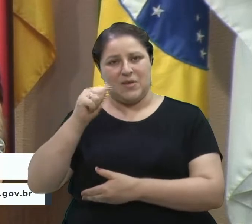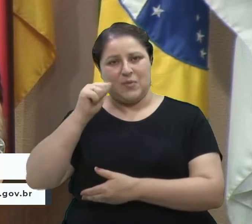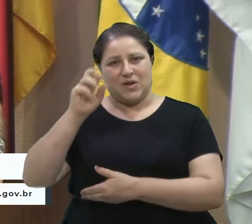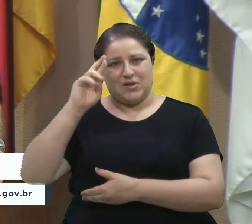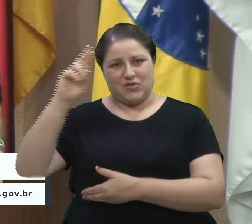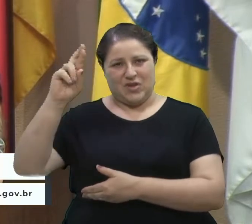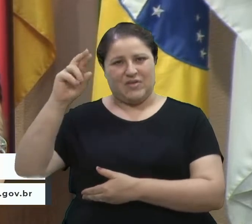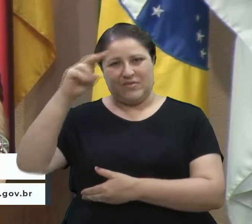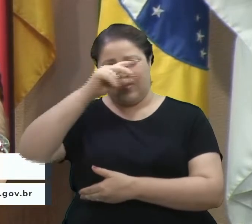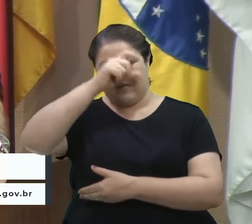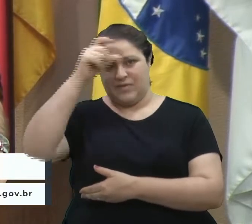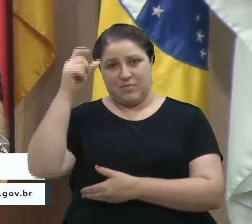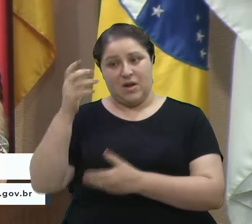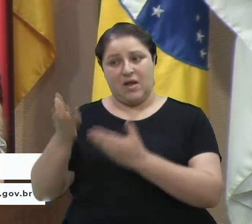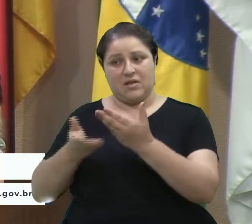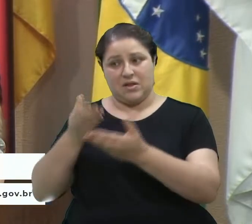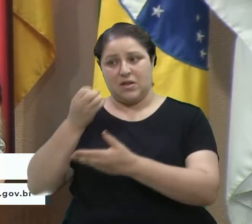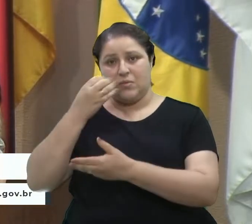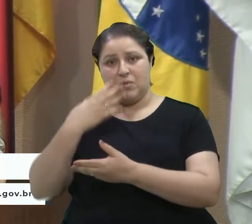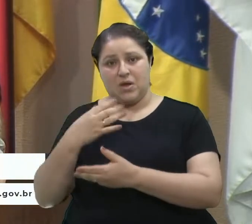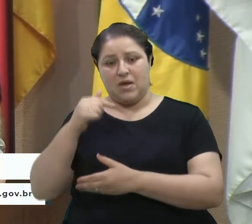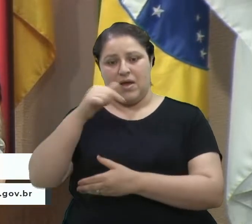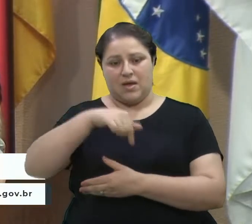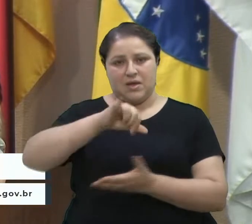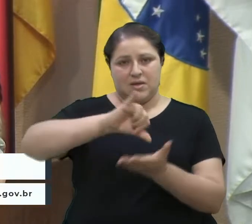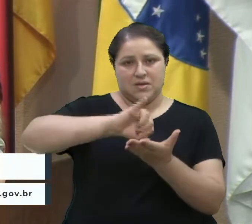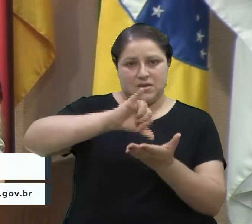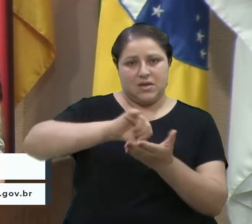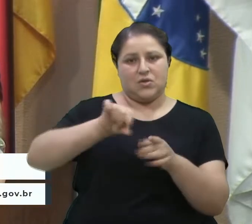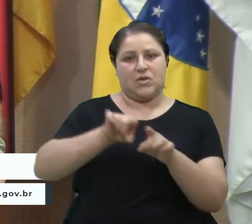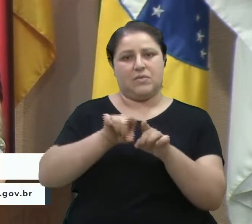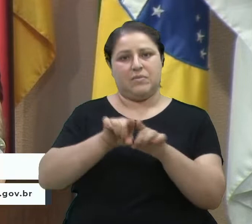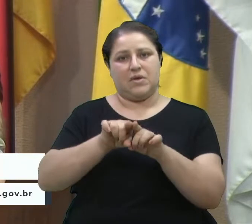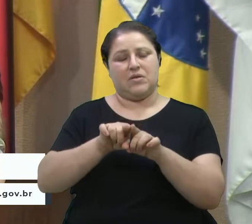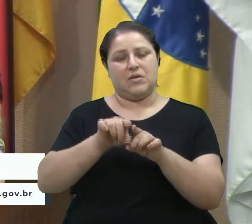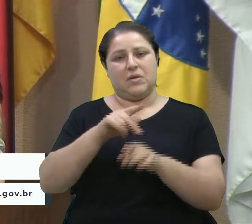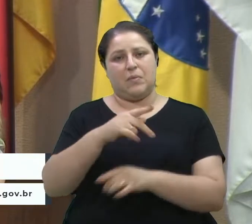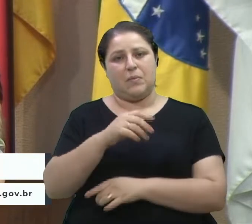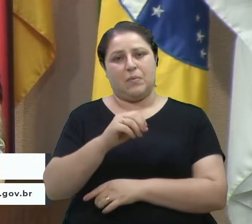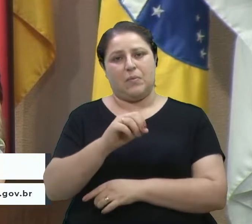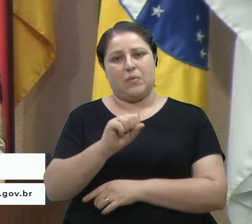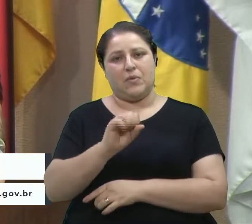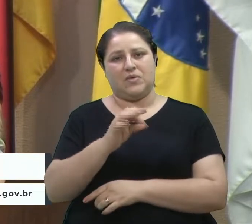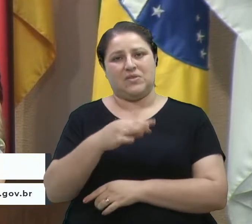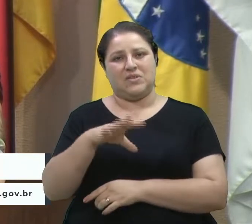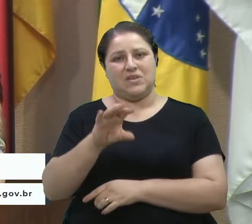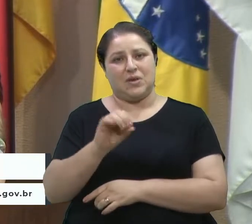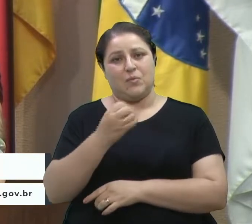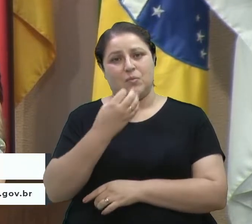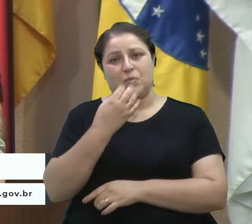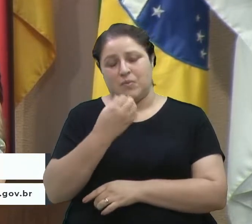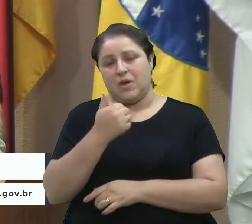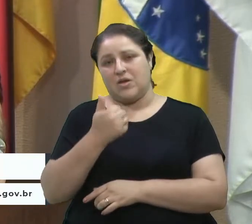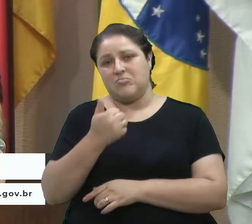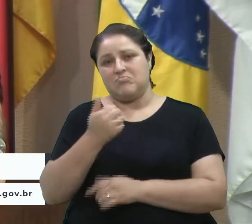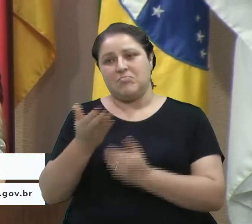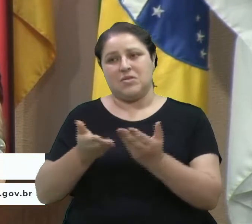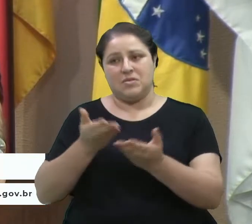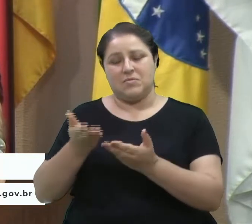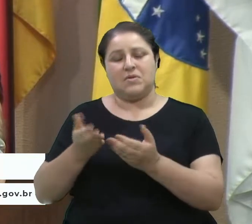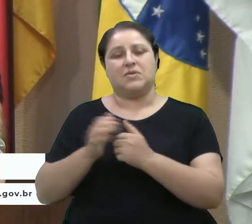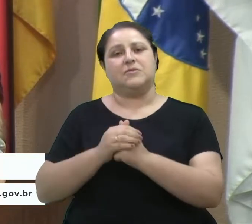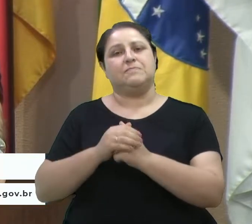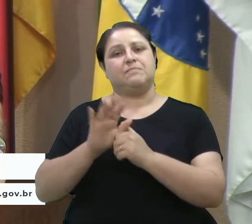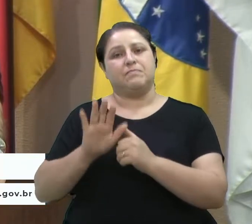bem, aqui no centro também a gente foi atendido no postão muito bem, só tivemos esse imprevisto lá na UPA, Zona Norte. Então, a gente fica